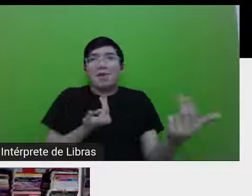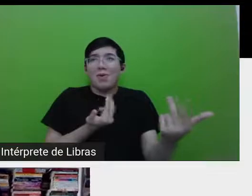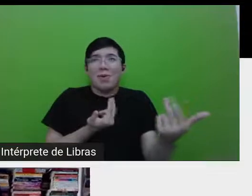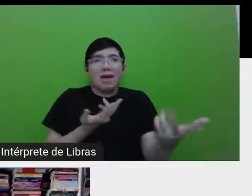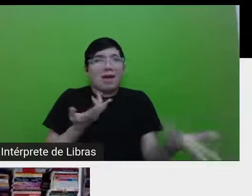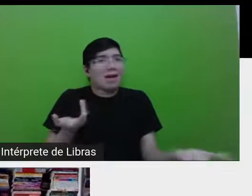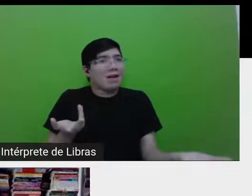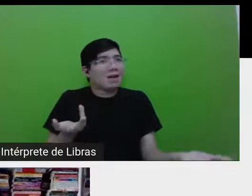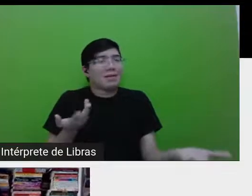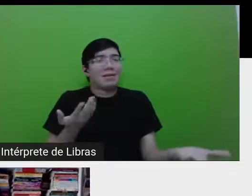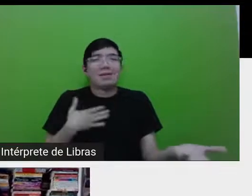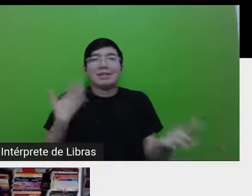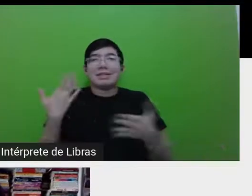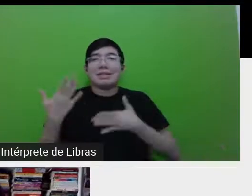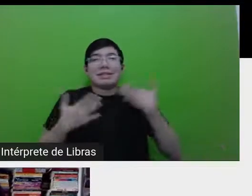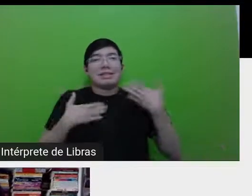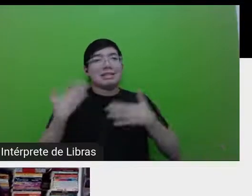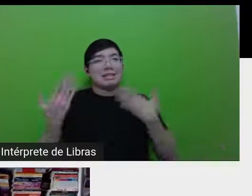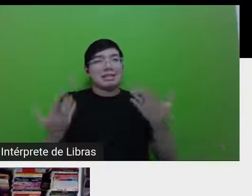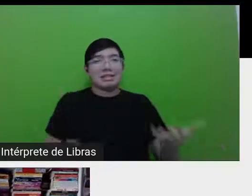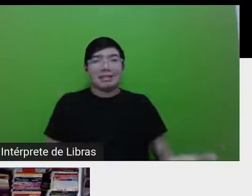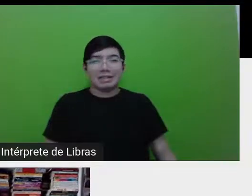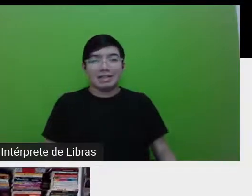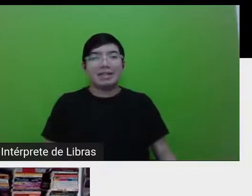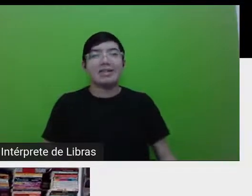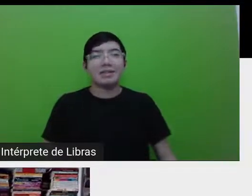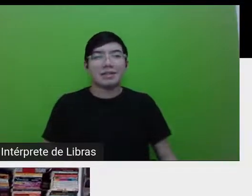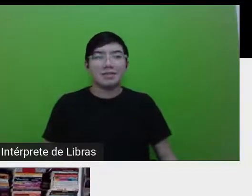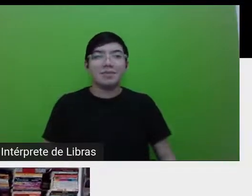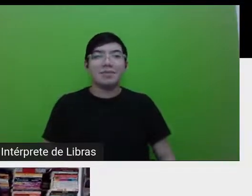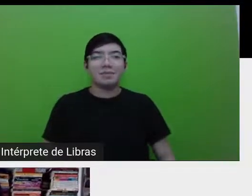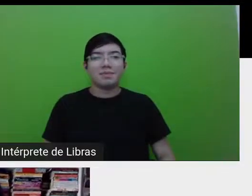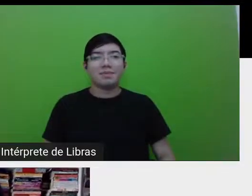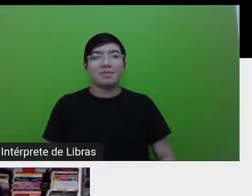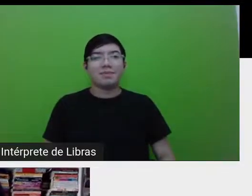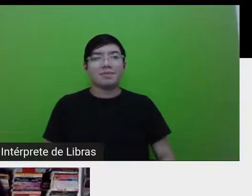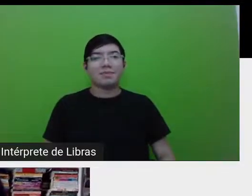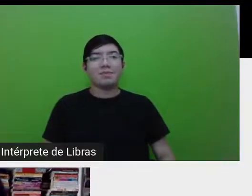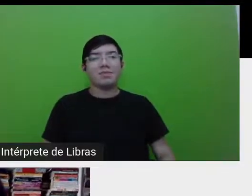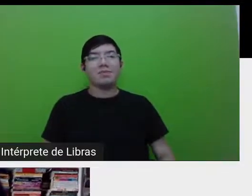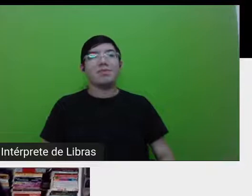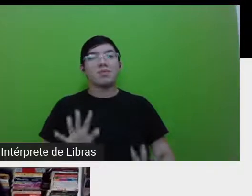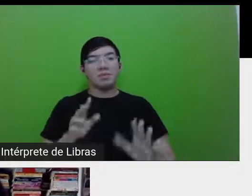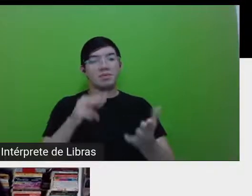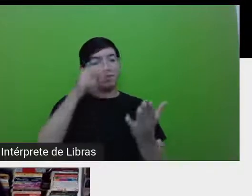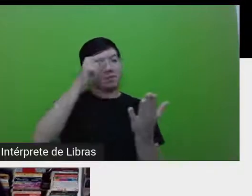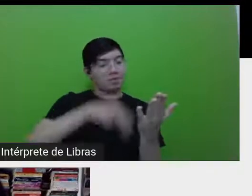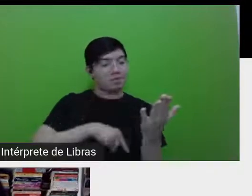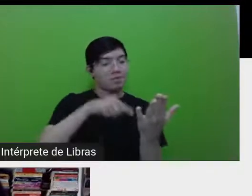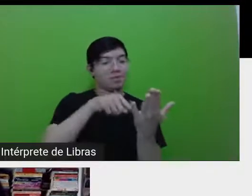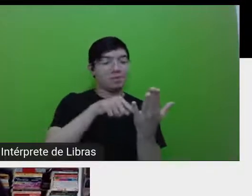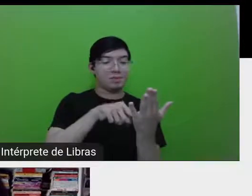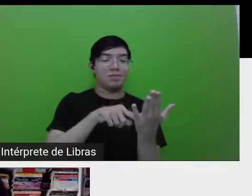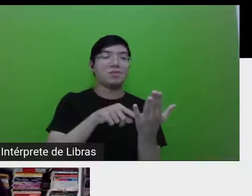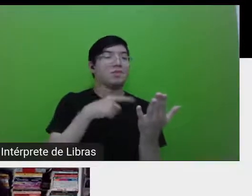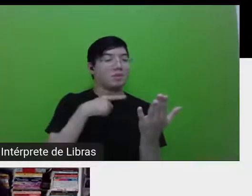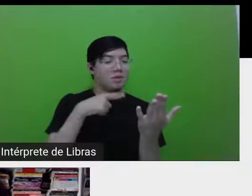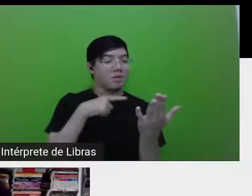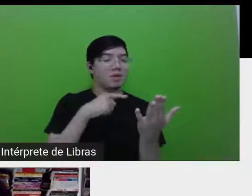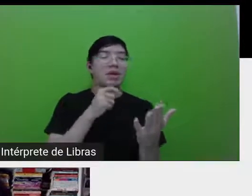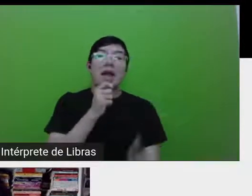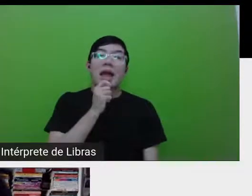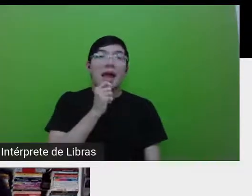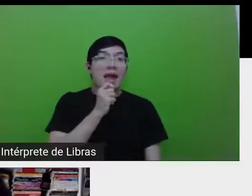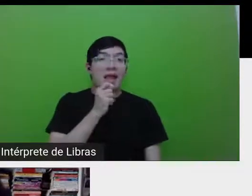foi... É isso que... Fernanda, as duas cenas que eu descrevi são essas. Não aconteceram e eu fiquei